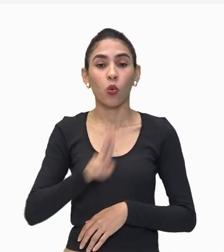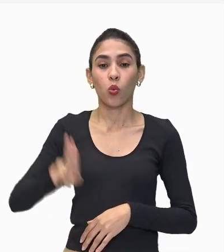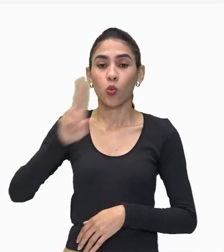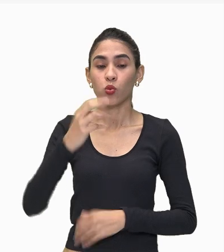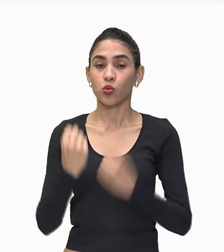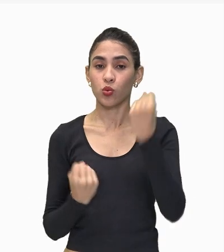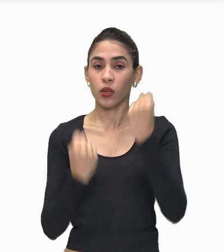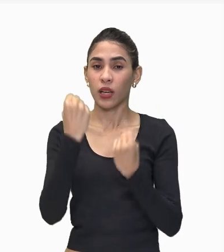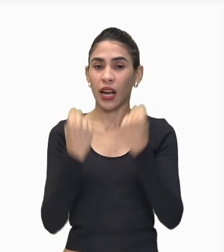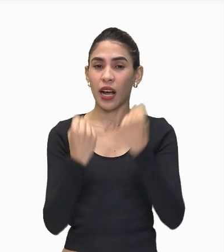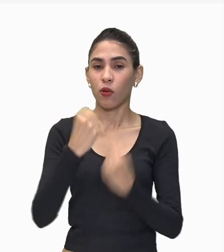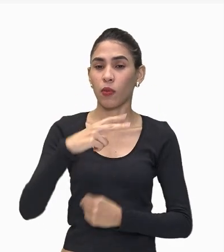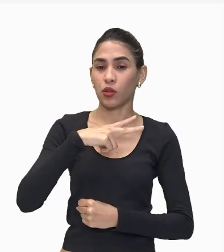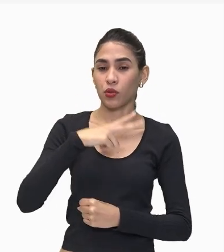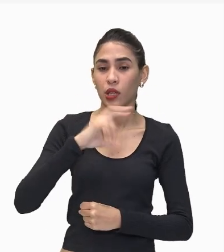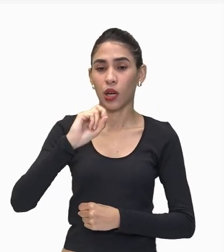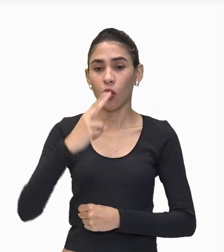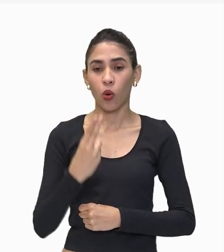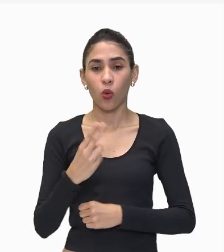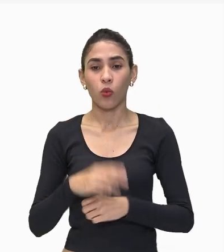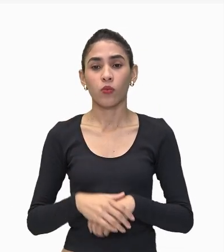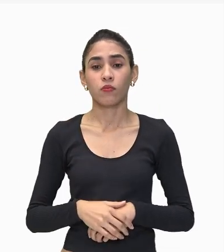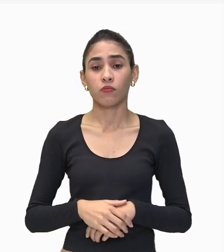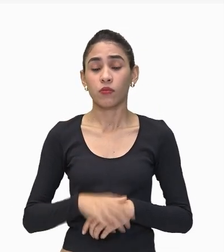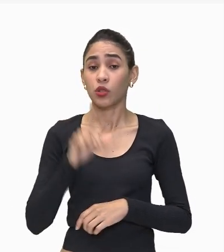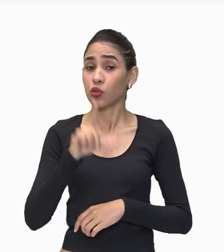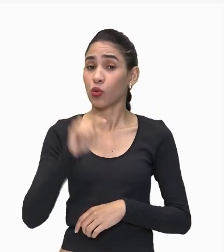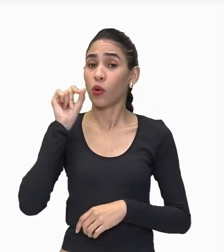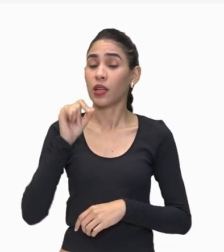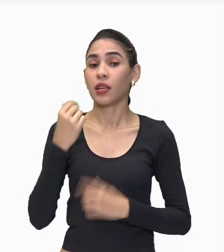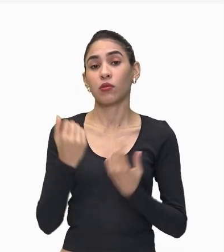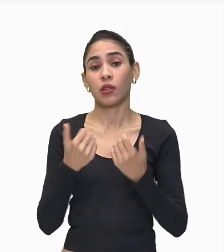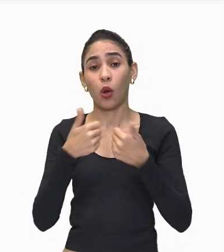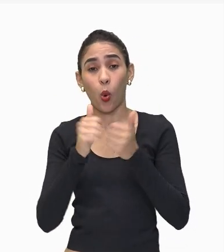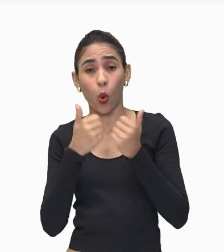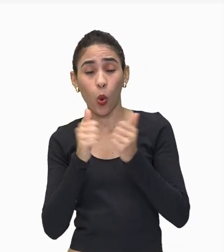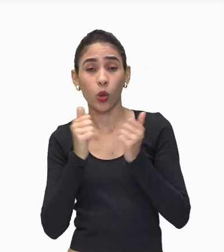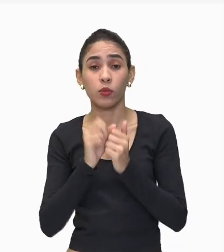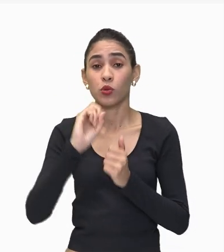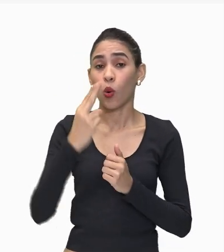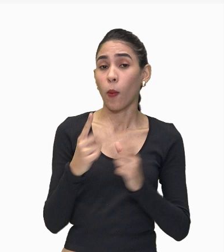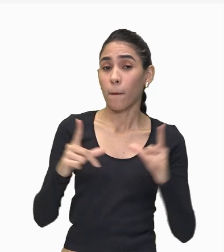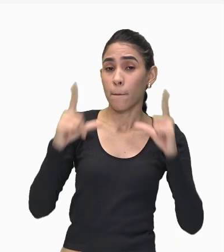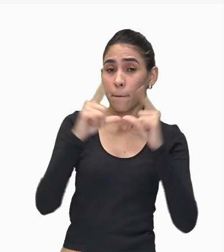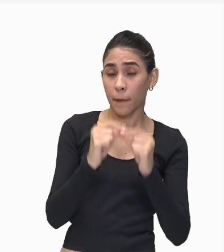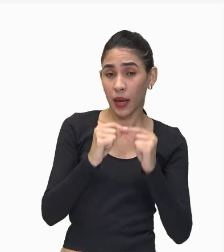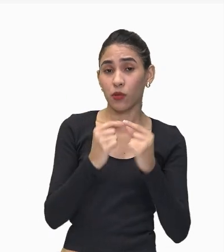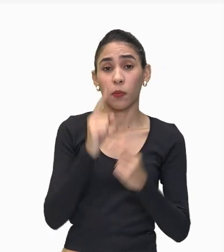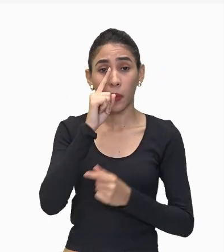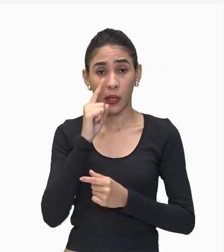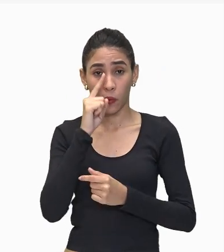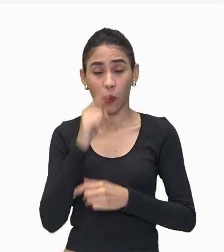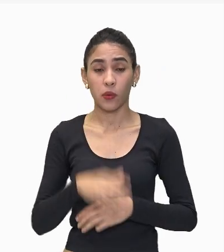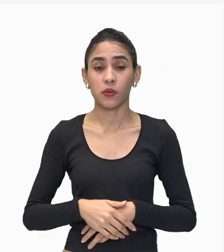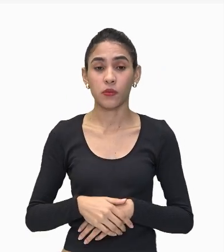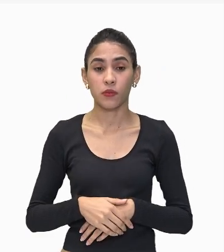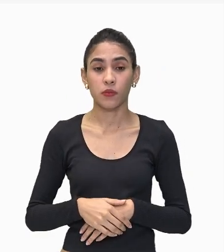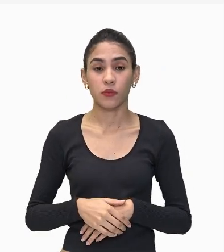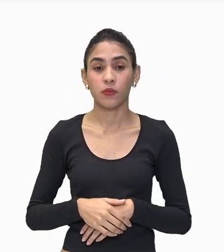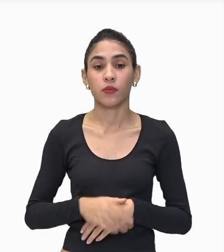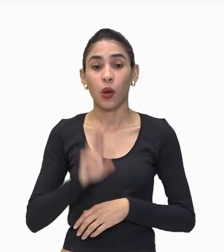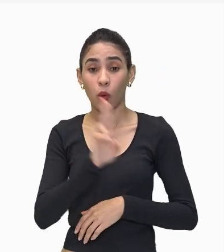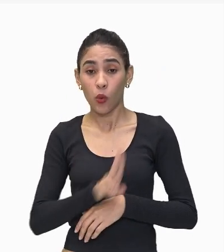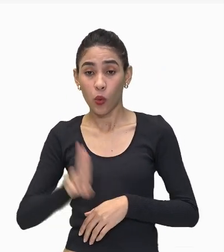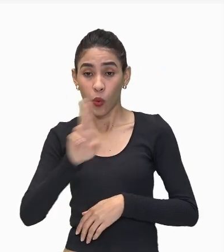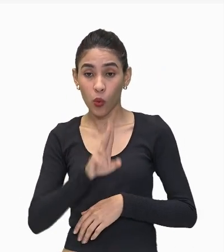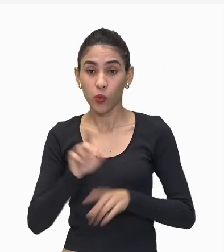individuais Optando por sistema De transporte público Ou menos poluentes Uso e incentivo